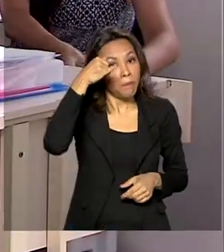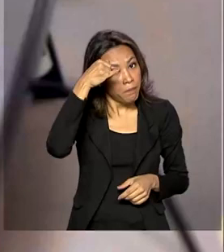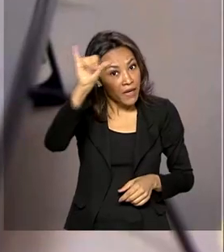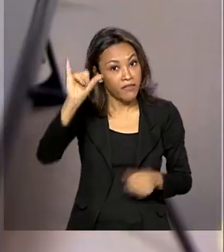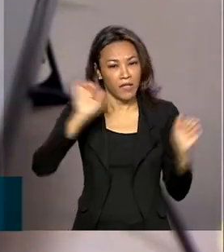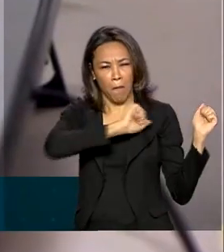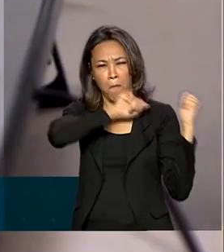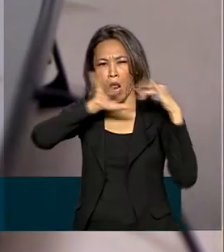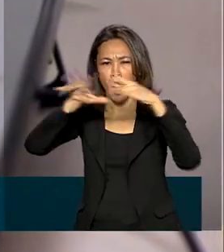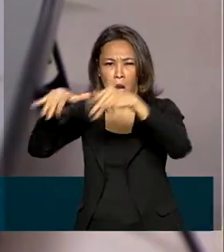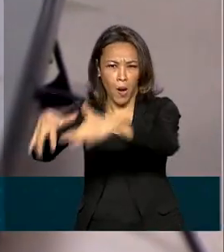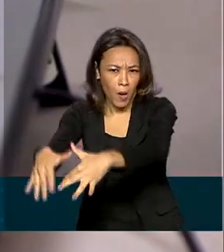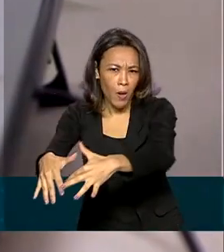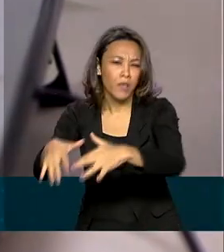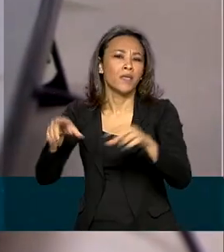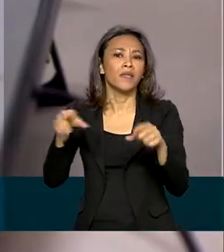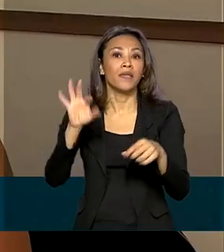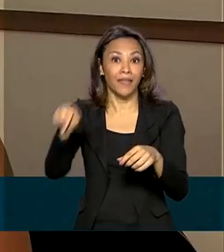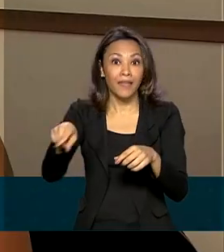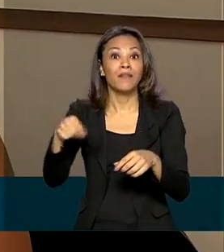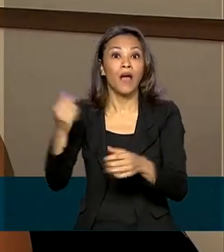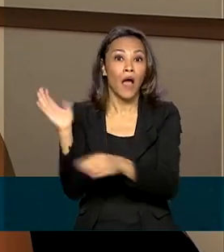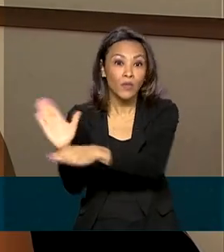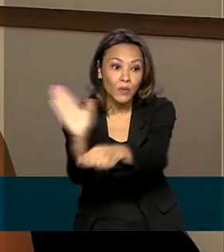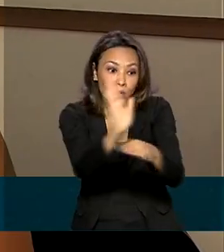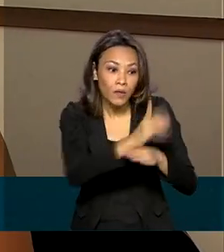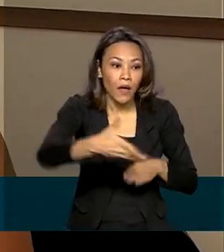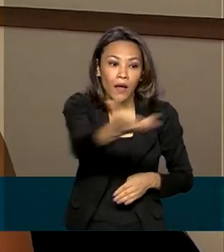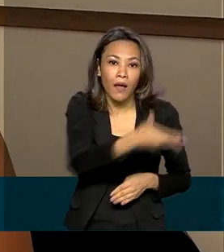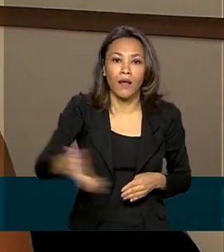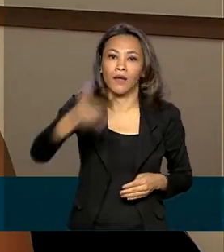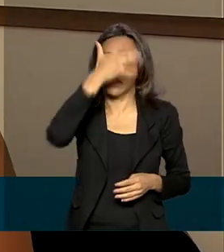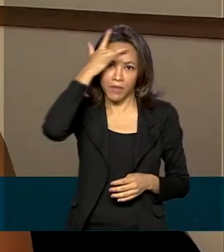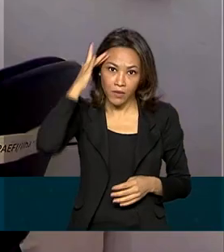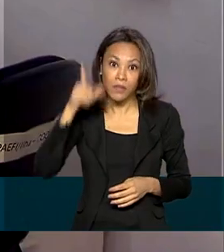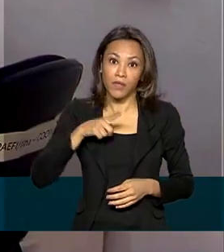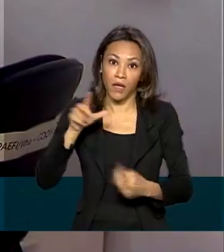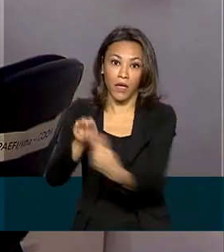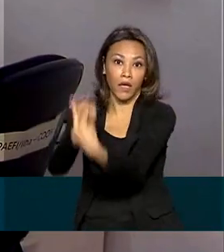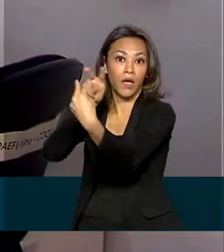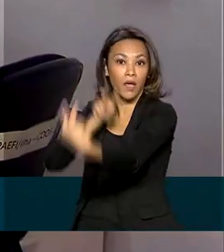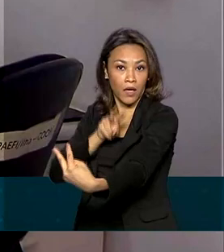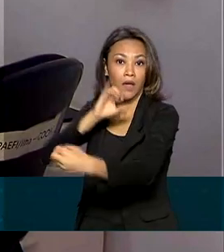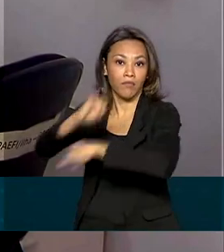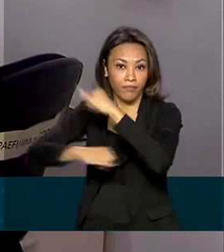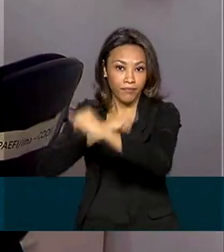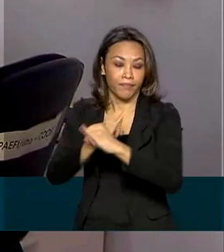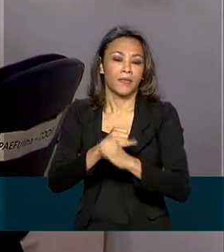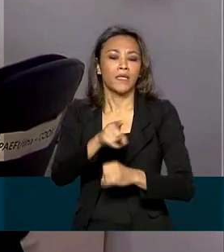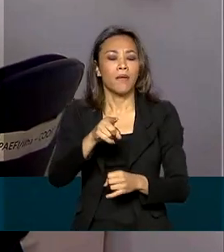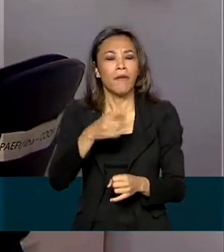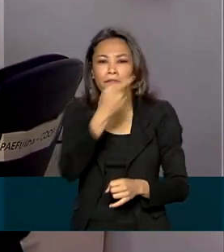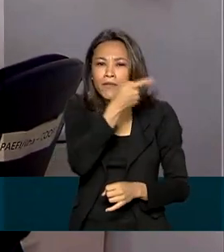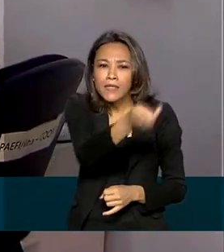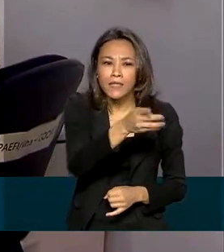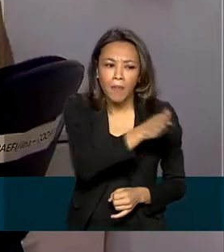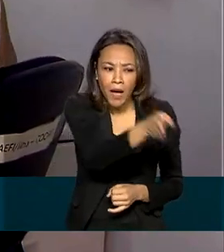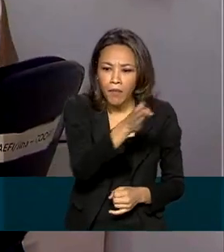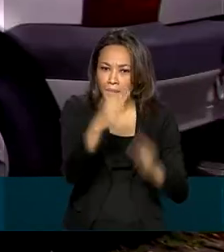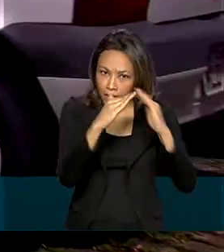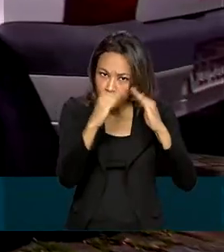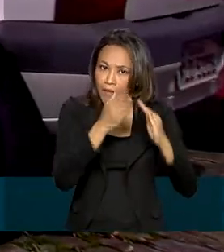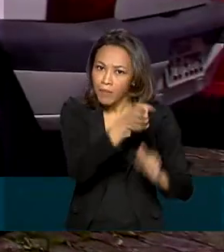aglomeração e chegar a quem mais precisa, além do atendimento virtual, o número de visitas domiciliares também